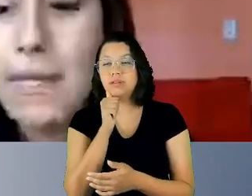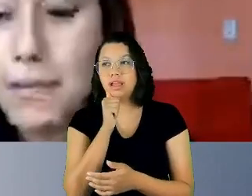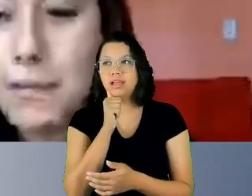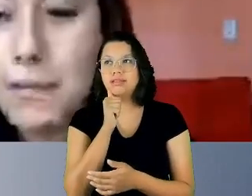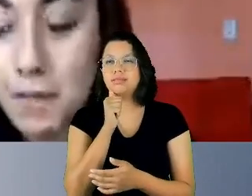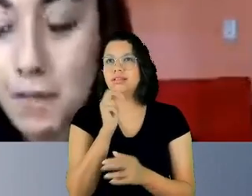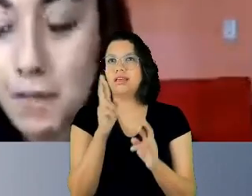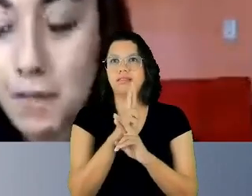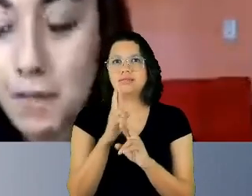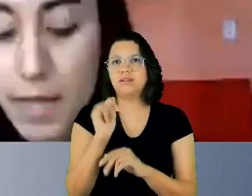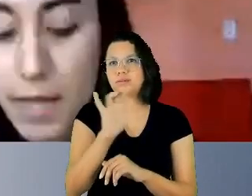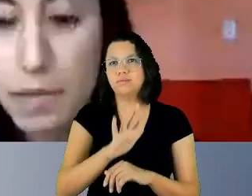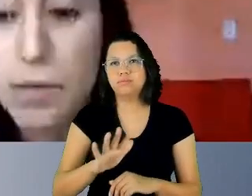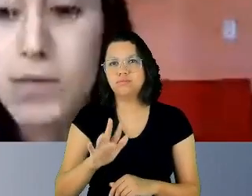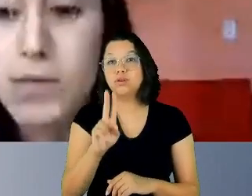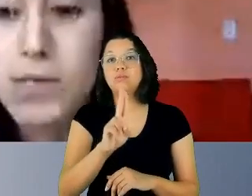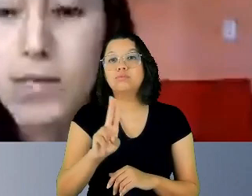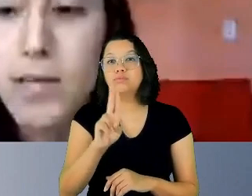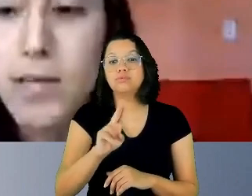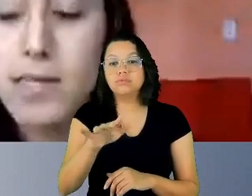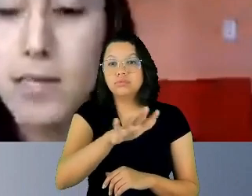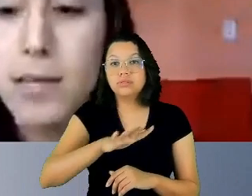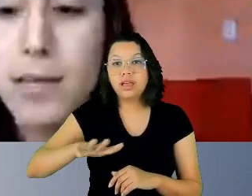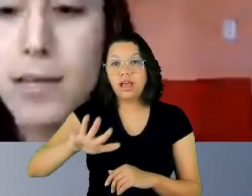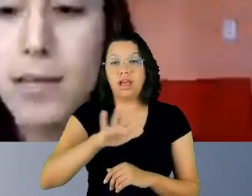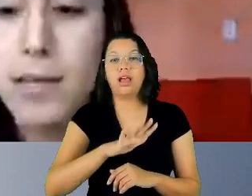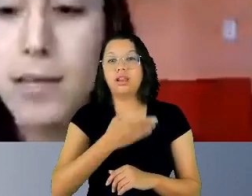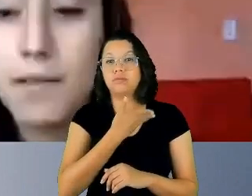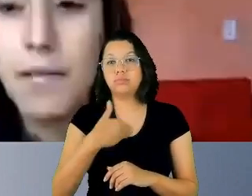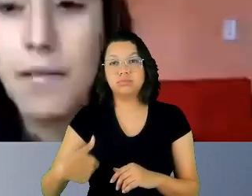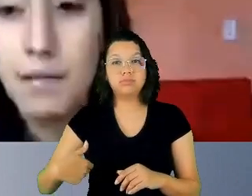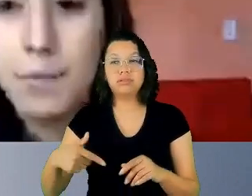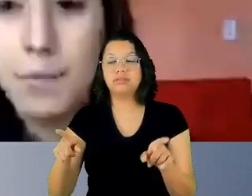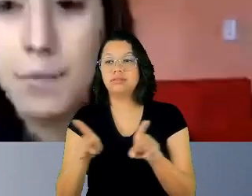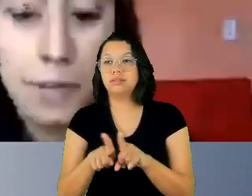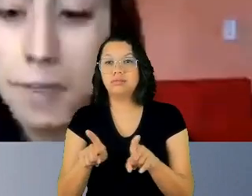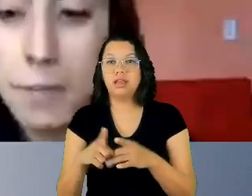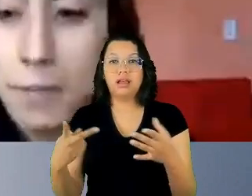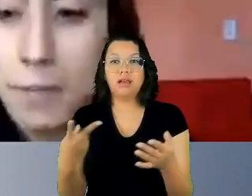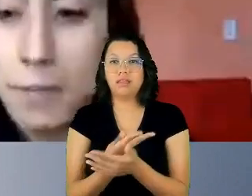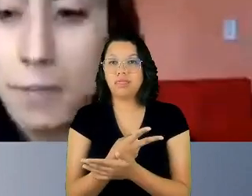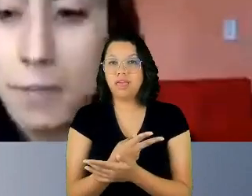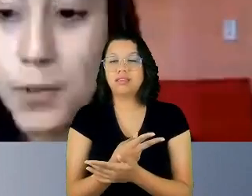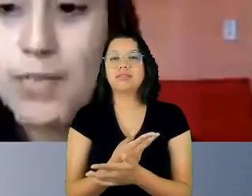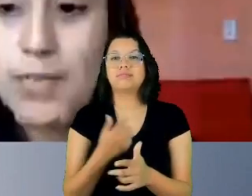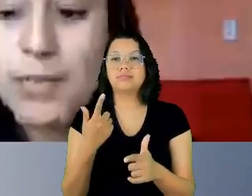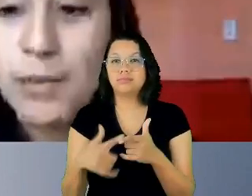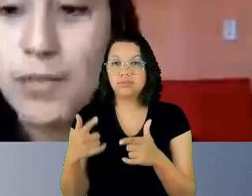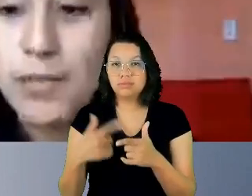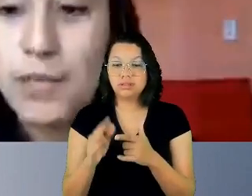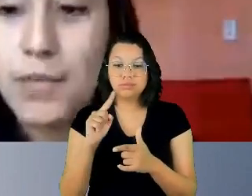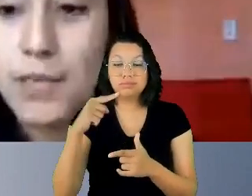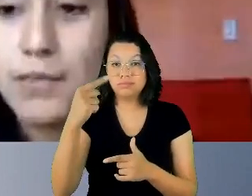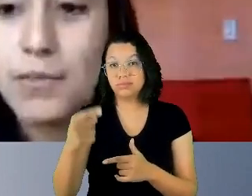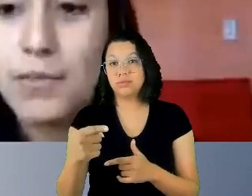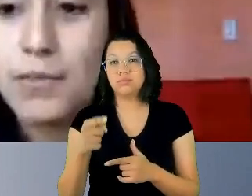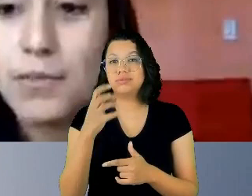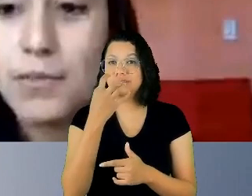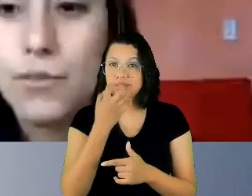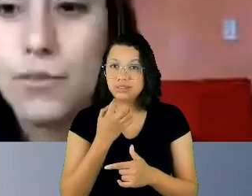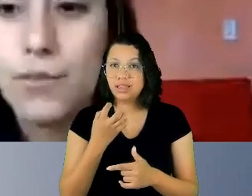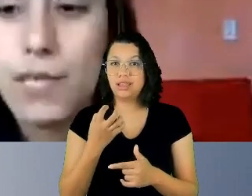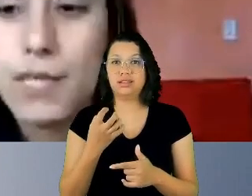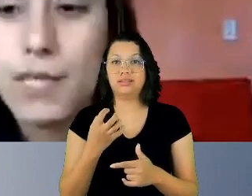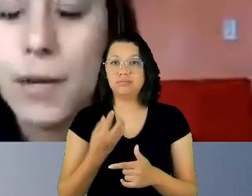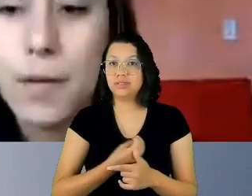também causa consequências sérias, né? Enfim, para uma vida. Então, a gente está falando de